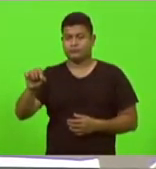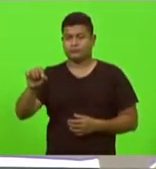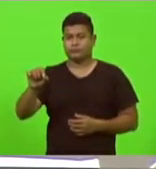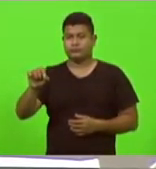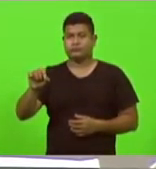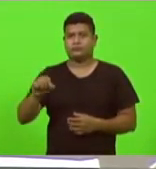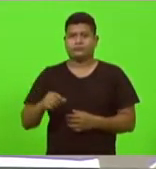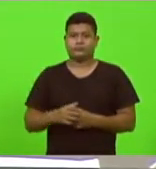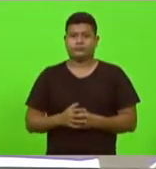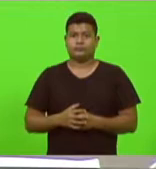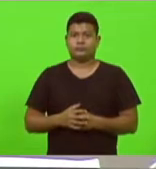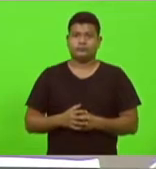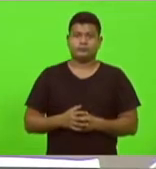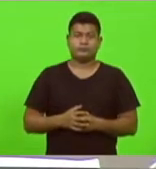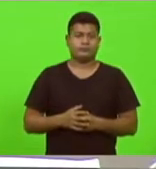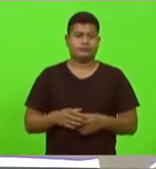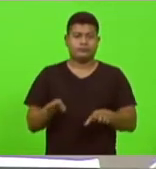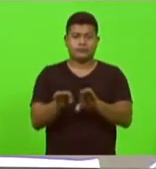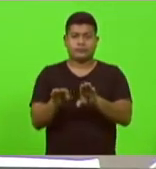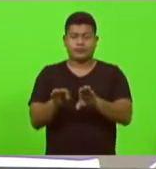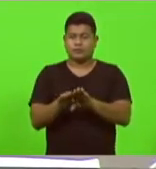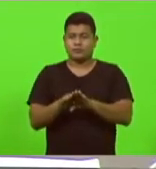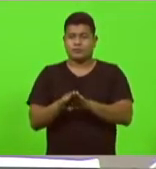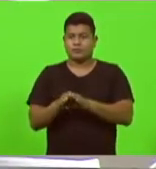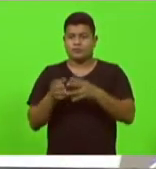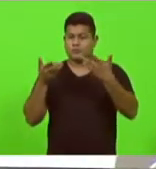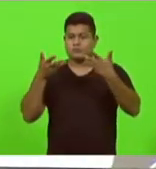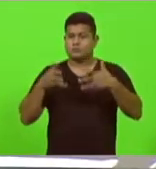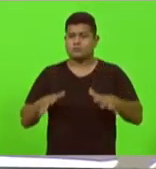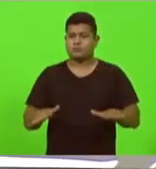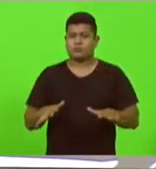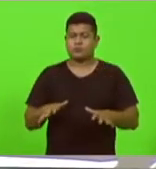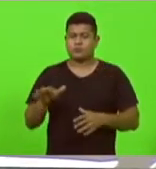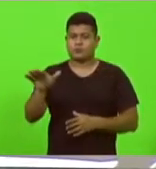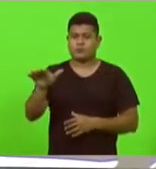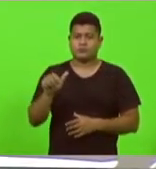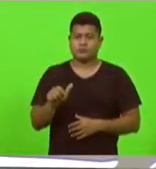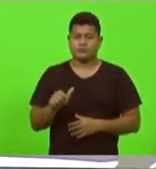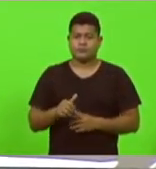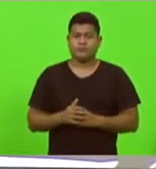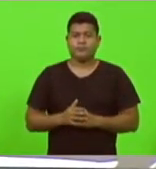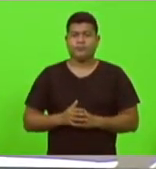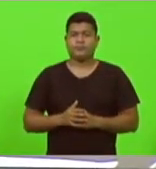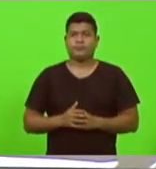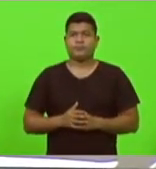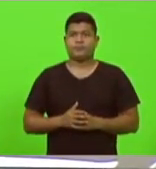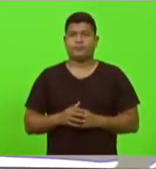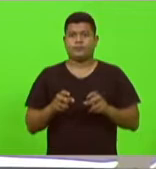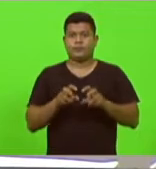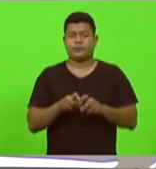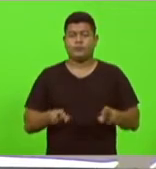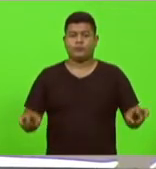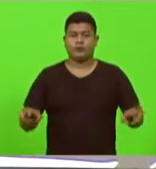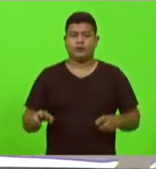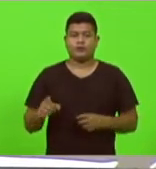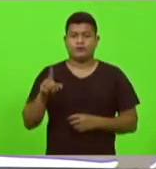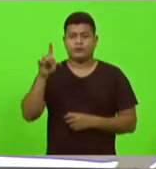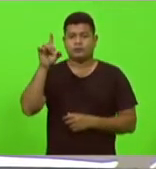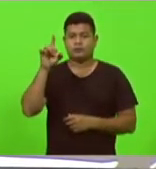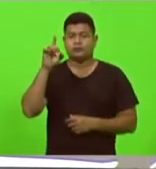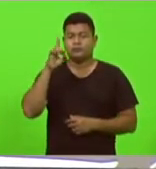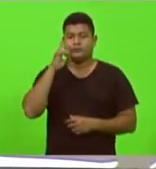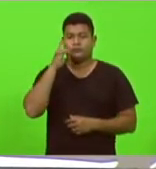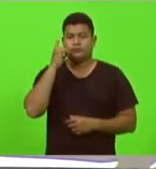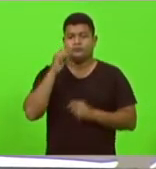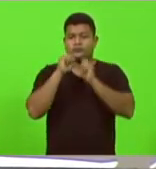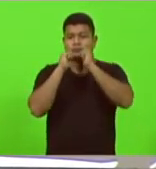declina da convocação. A mesa da Assembleia Legislativa do Estado de Santa